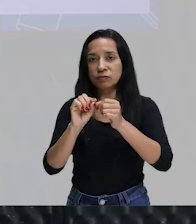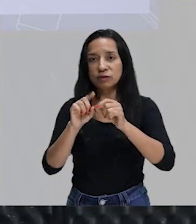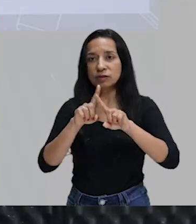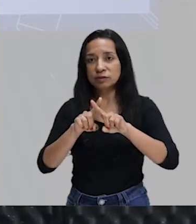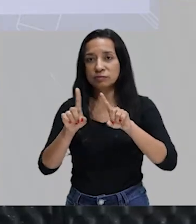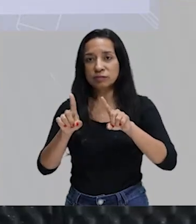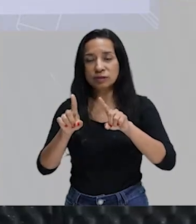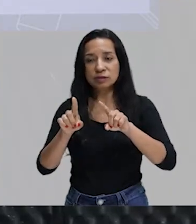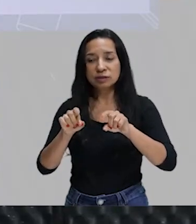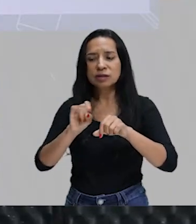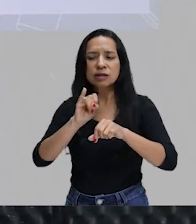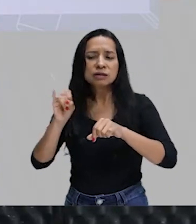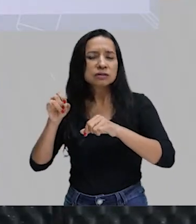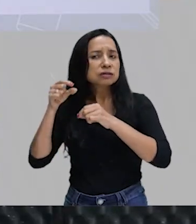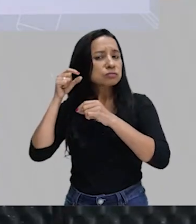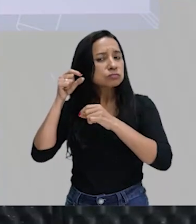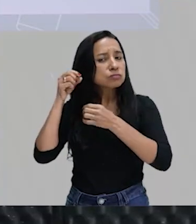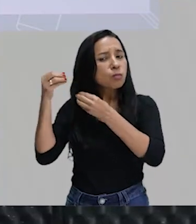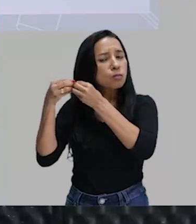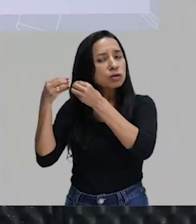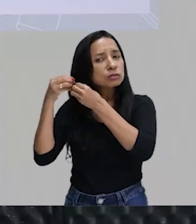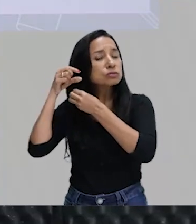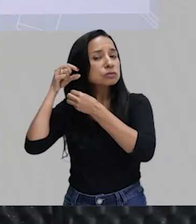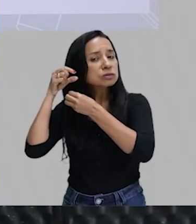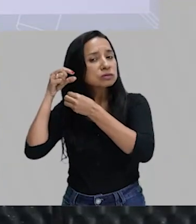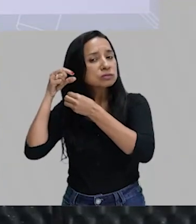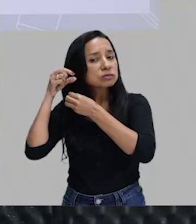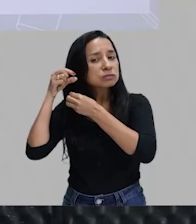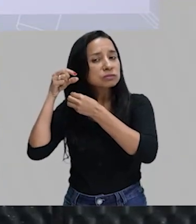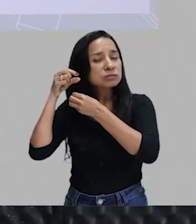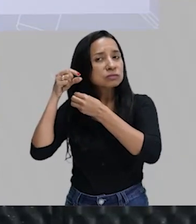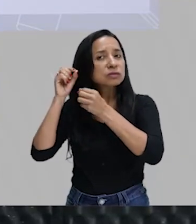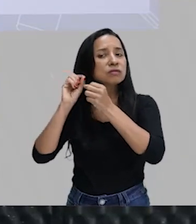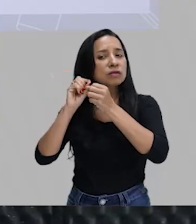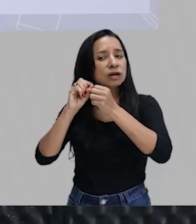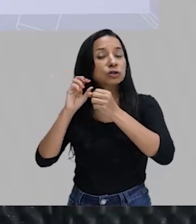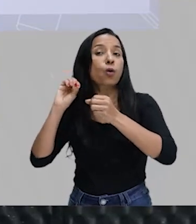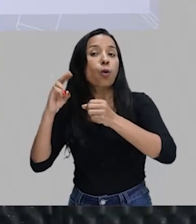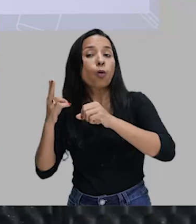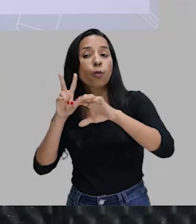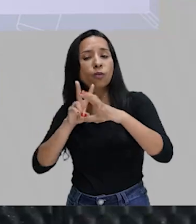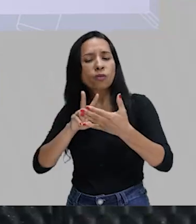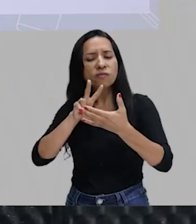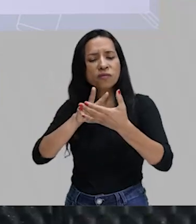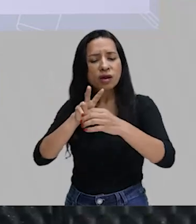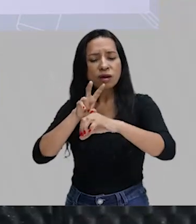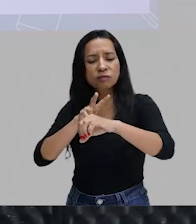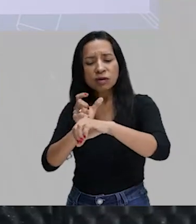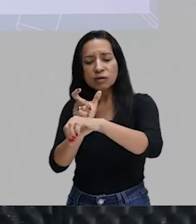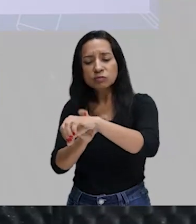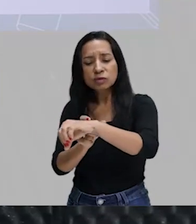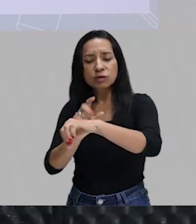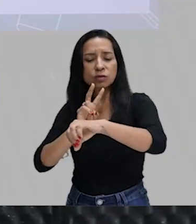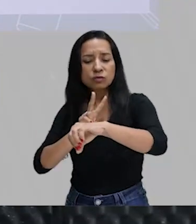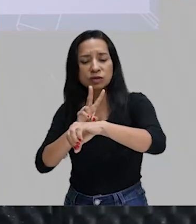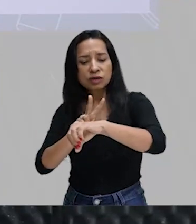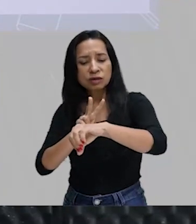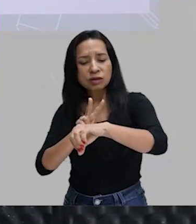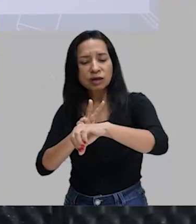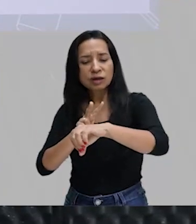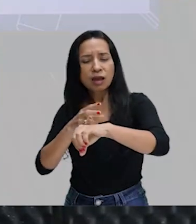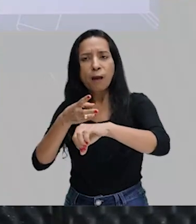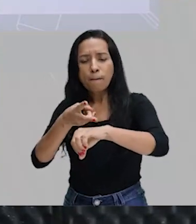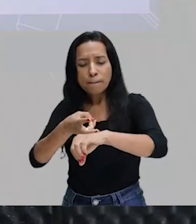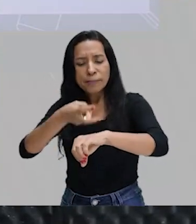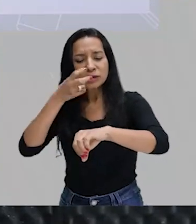eu colocar perto do ouvido, na hora que passa os segundos, faz assim. O meu não é tic-tac, mas faz um tic-tic.